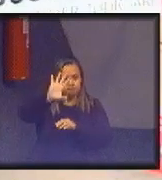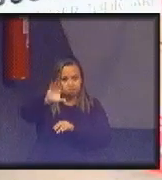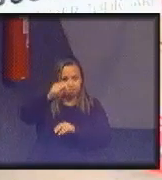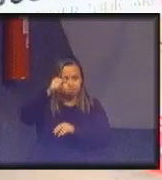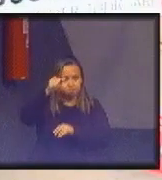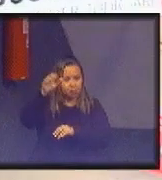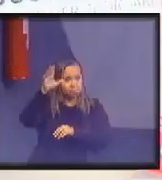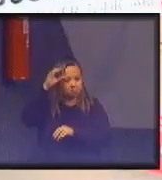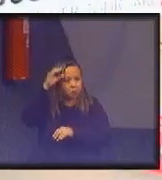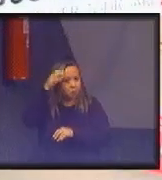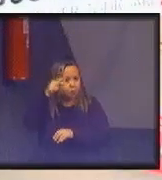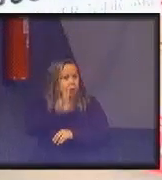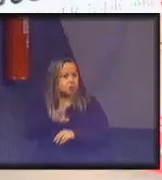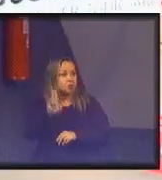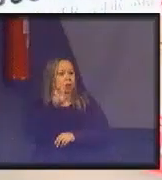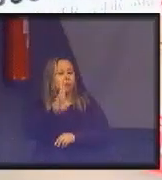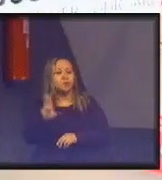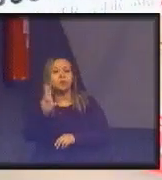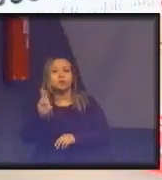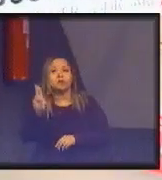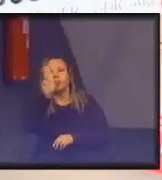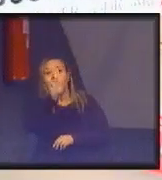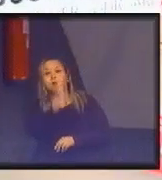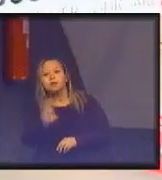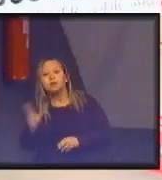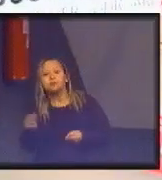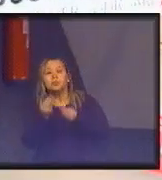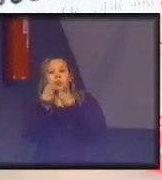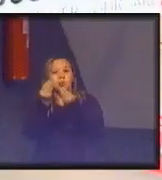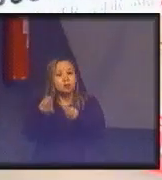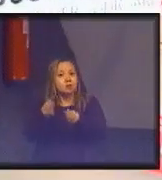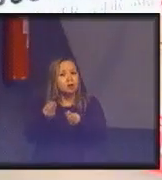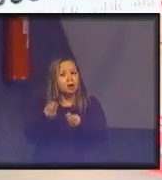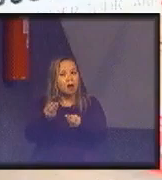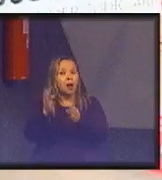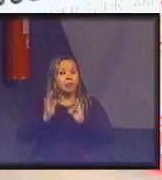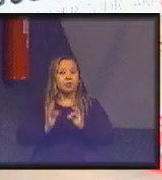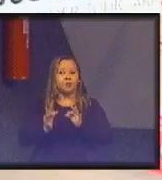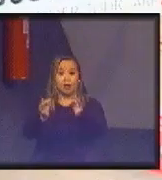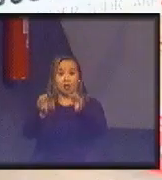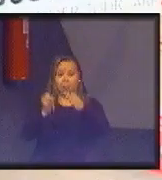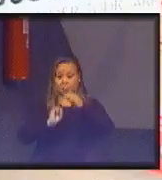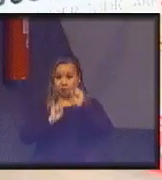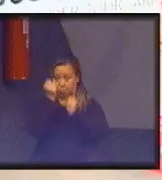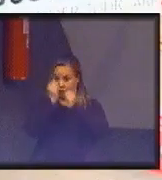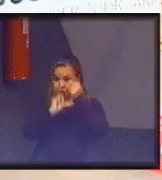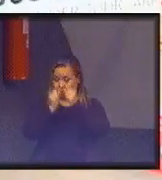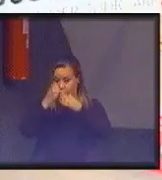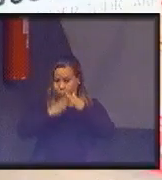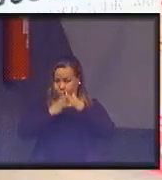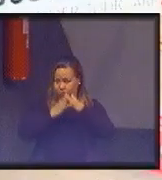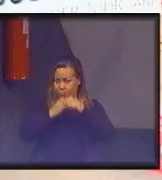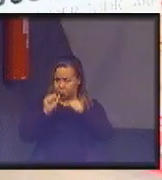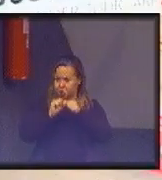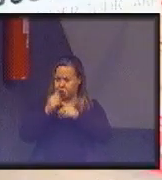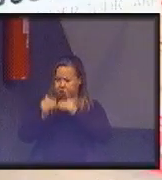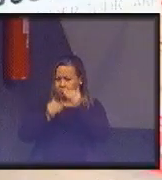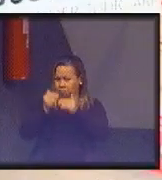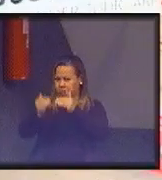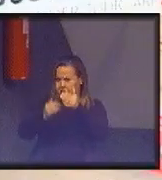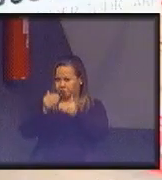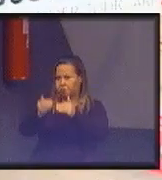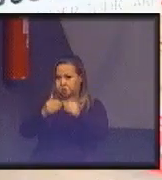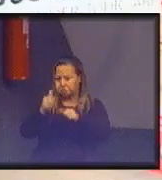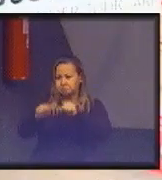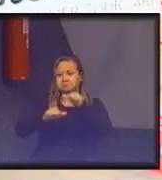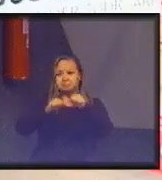da universidade e entregar de forma tecnificada para a indústria, para as empresas, para que elas possam desenvolver inovação.